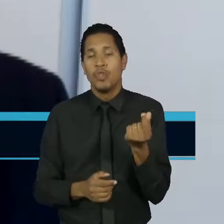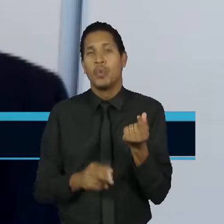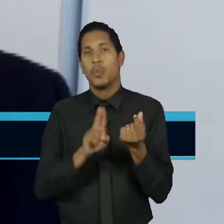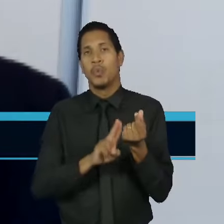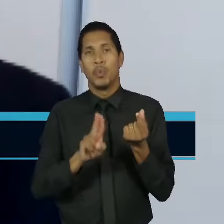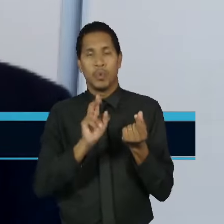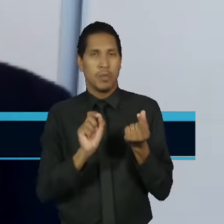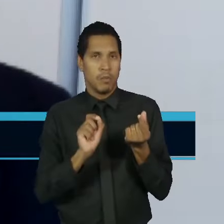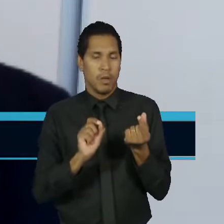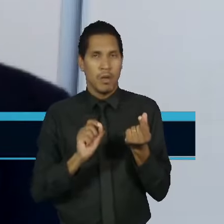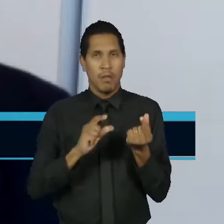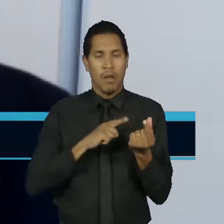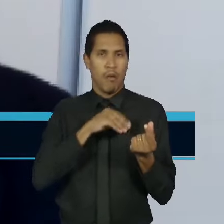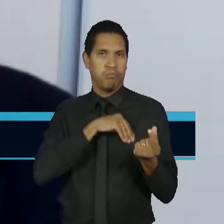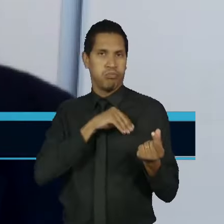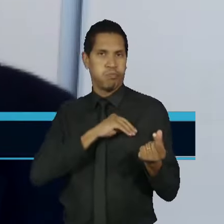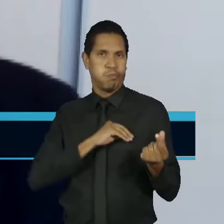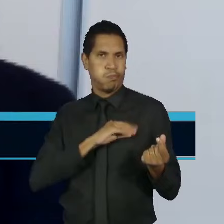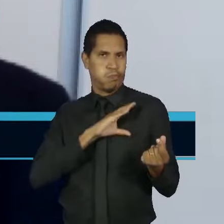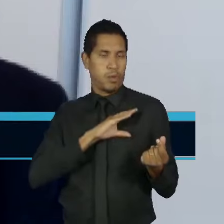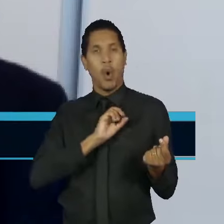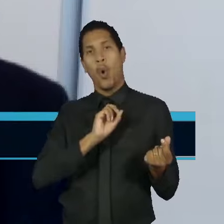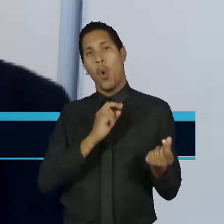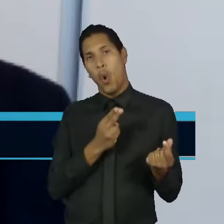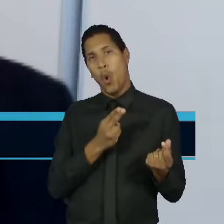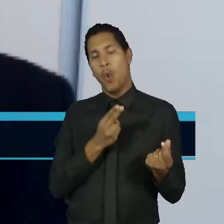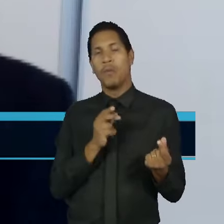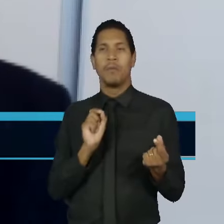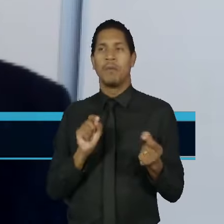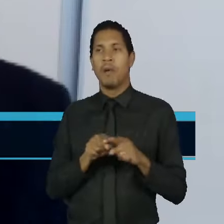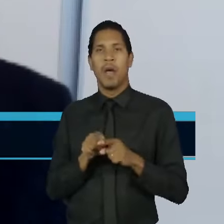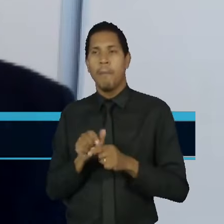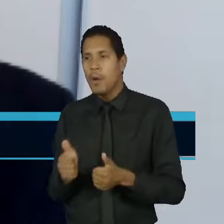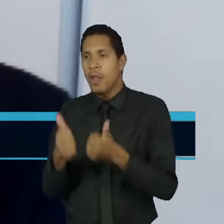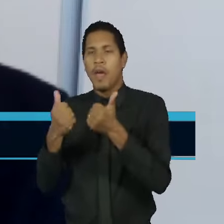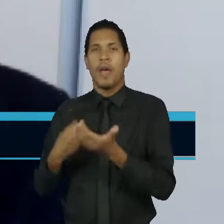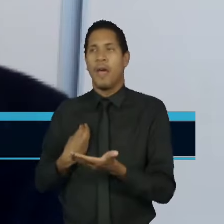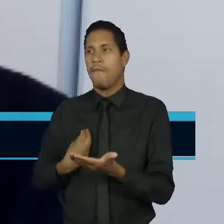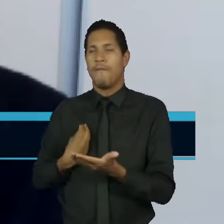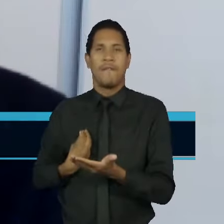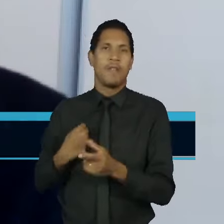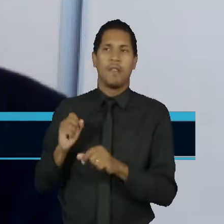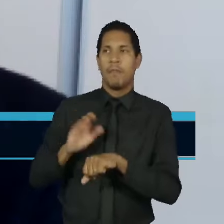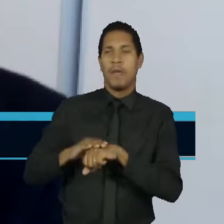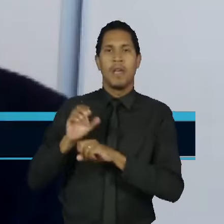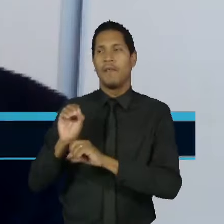engordar o salário dos juízes ou deve servir para melhorar algum serviço de educação.